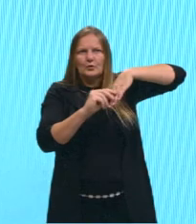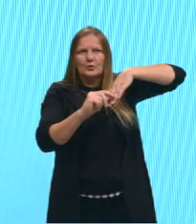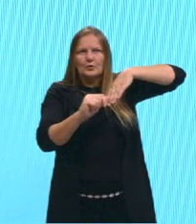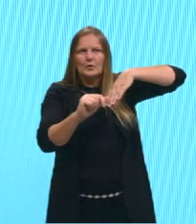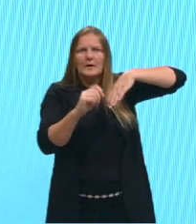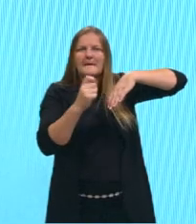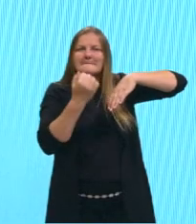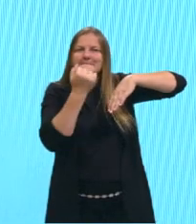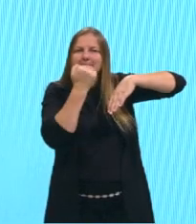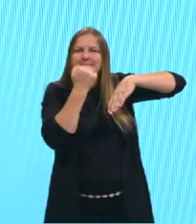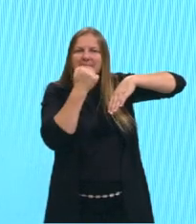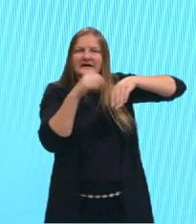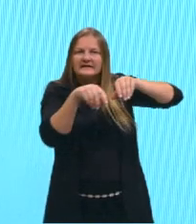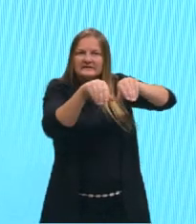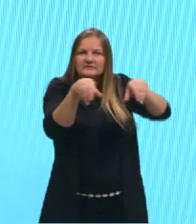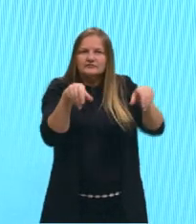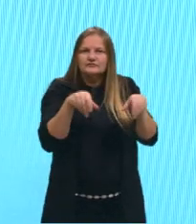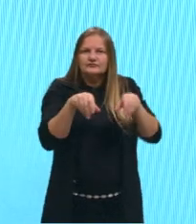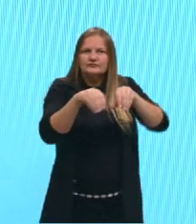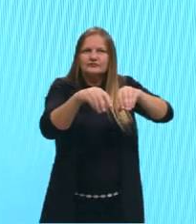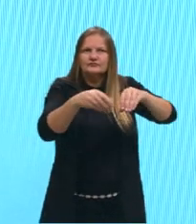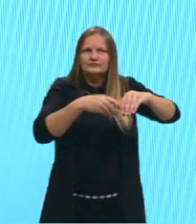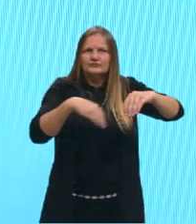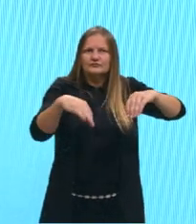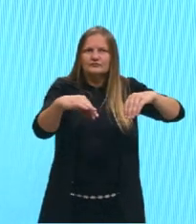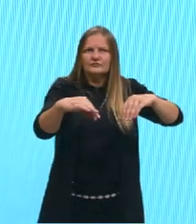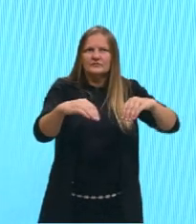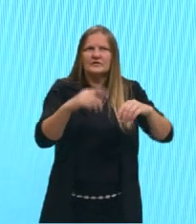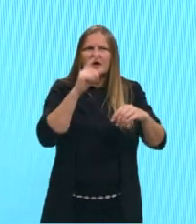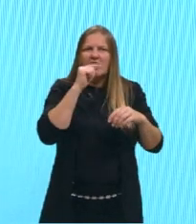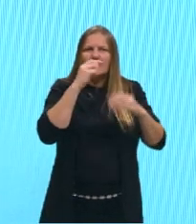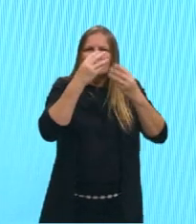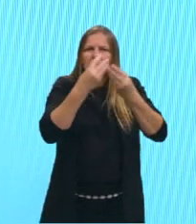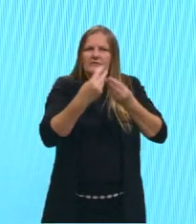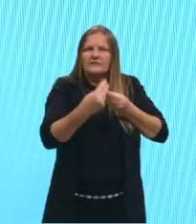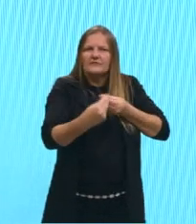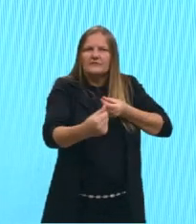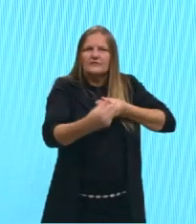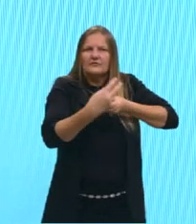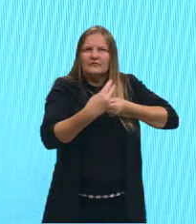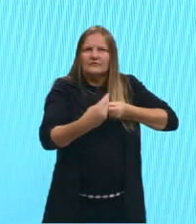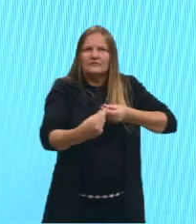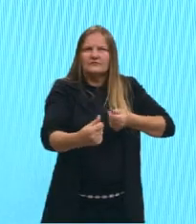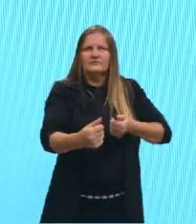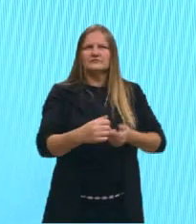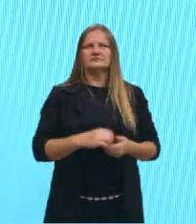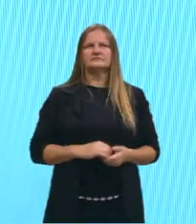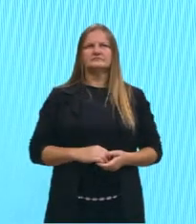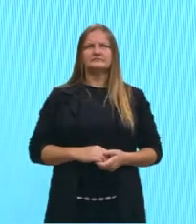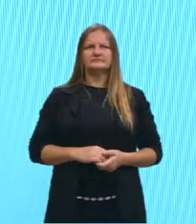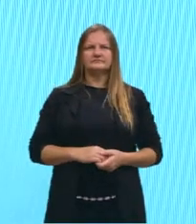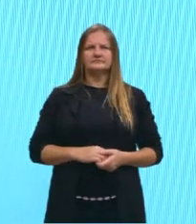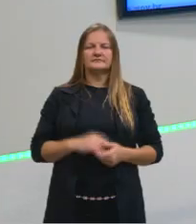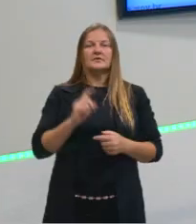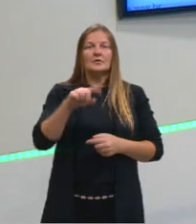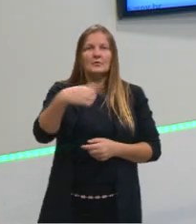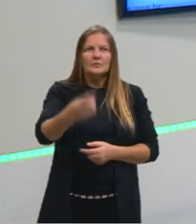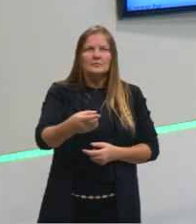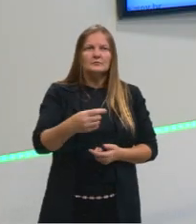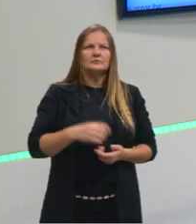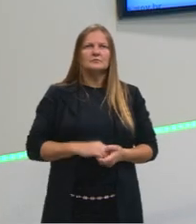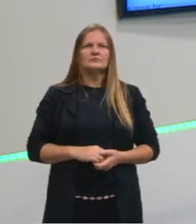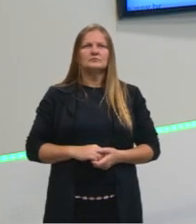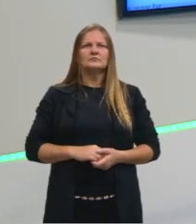borda, certo? Isso aqui vai formar uma moraina muito grande, tá, gurizada? Quando ela descongelar, claro. Vamos passar mais um?